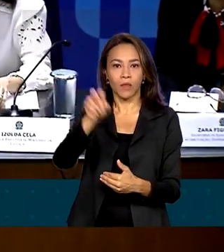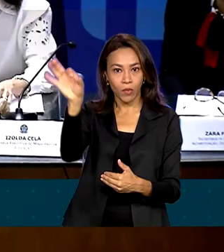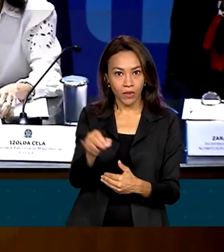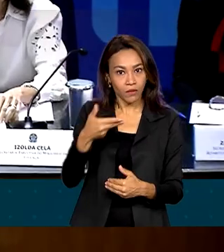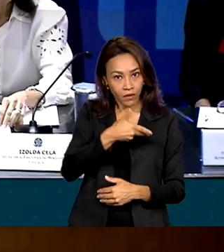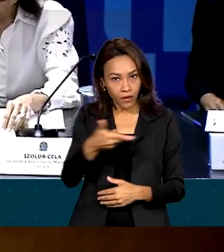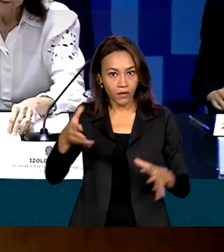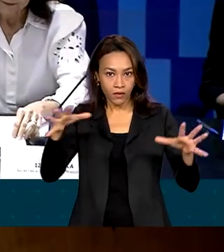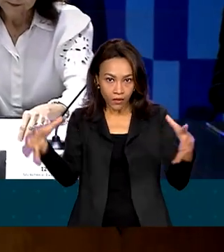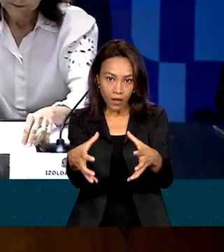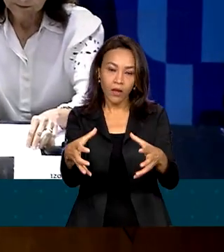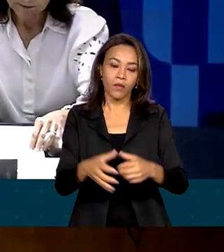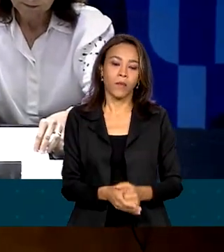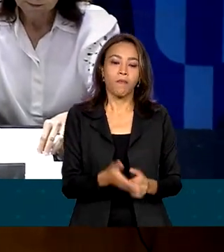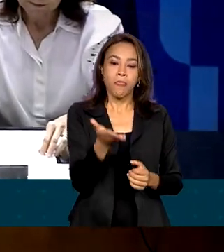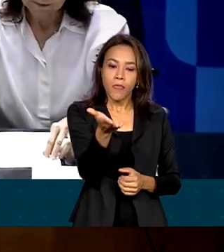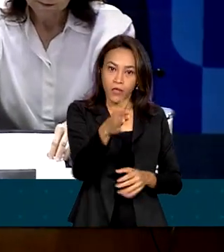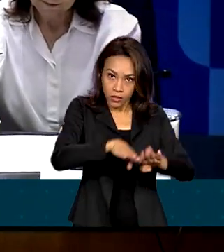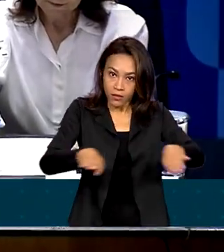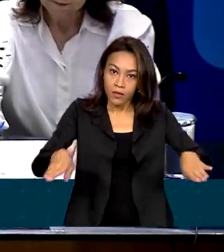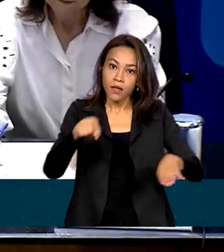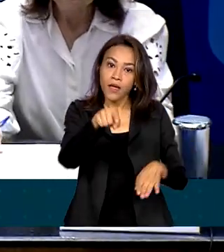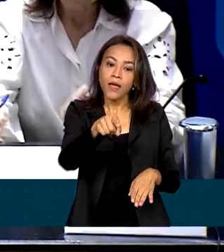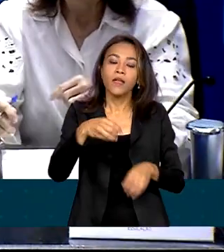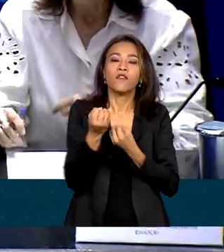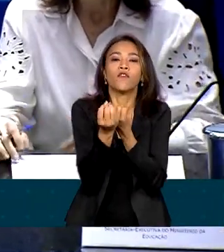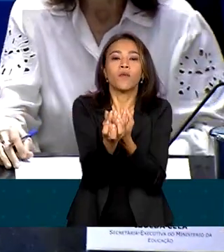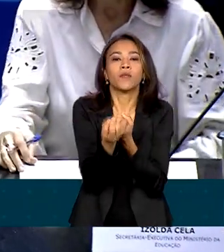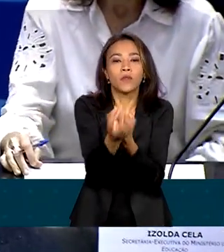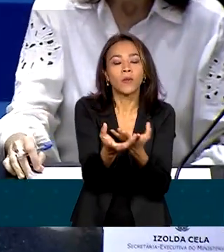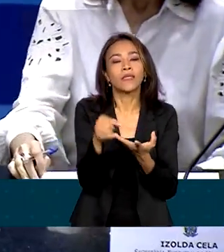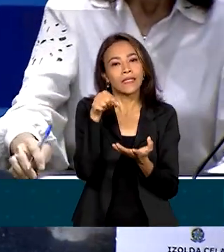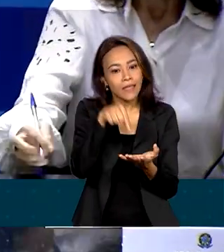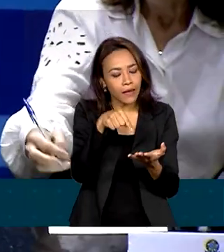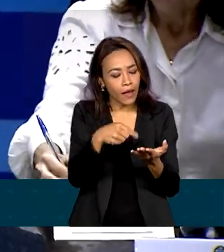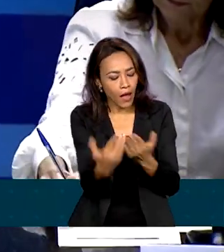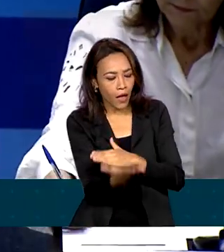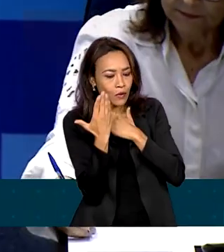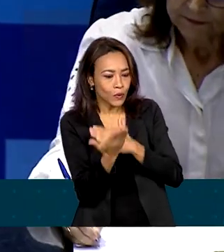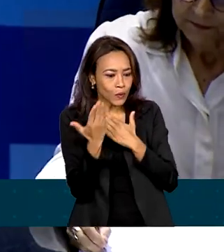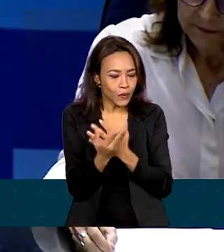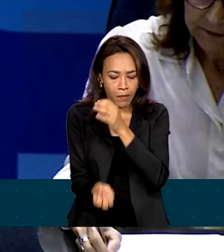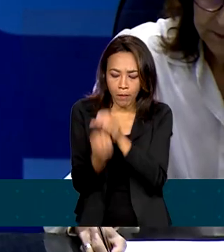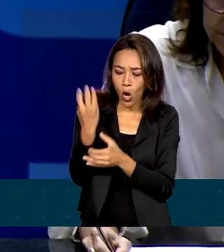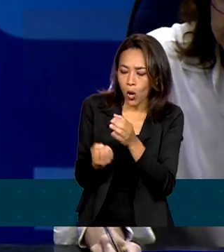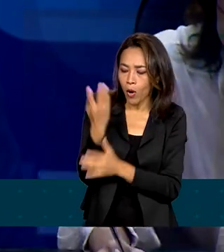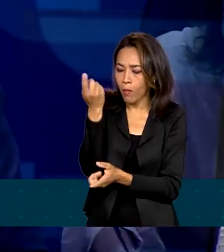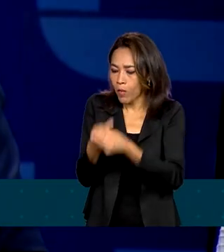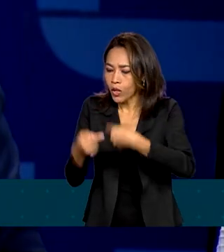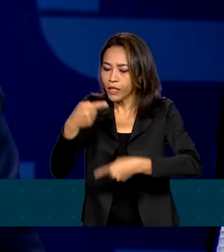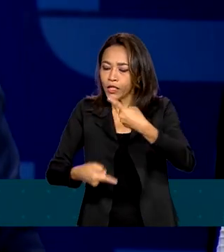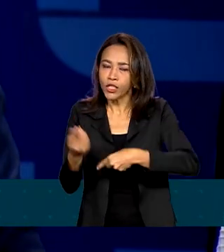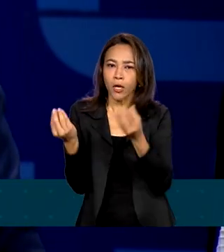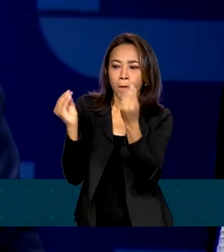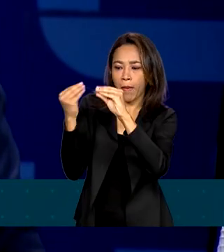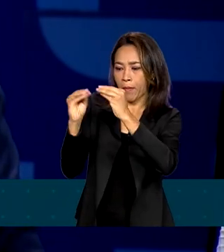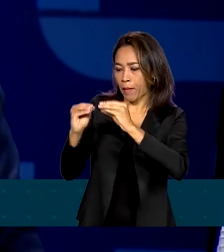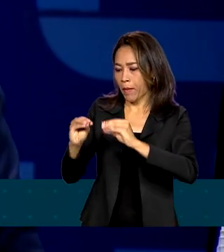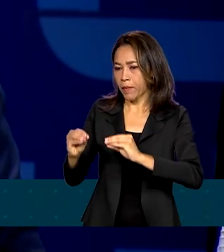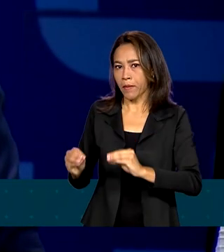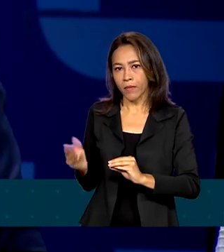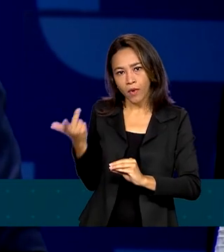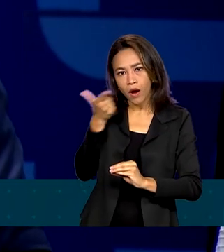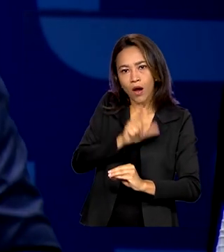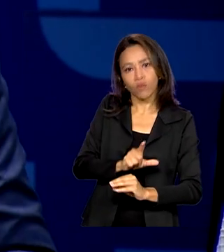O ministro da Educação destacou que os dados servem para o país construir políticas públicas. Para que a possa não